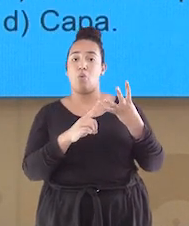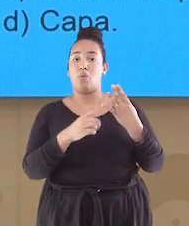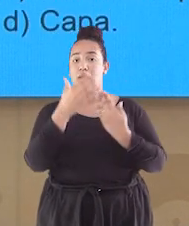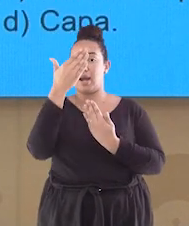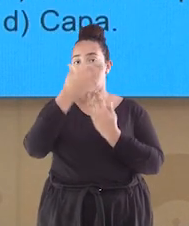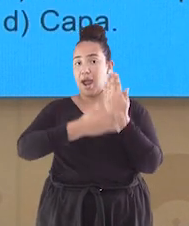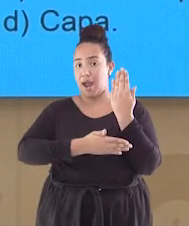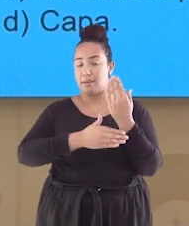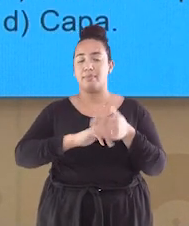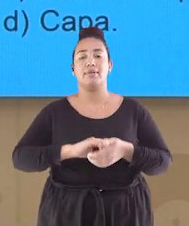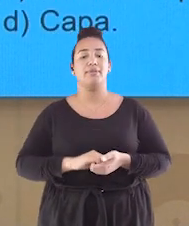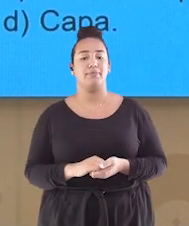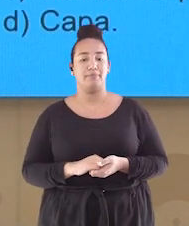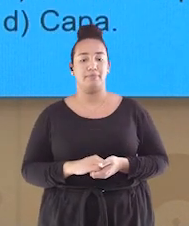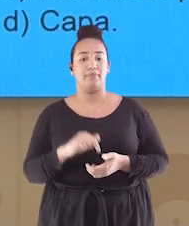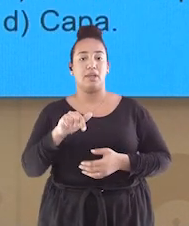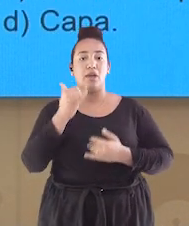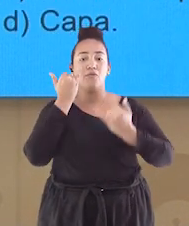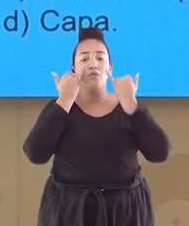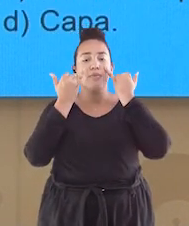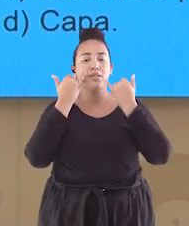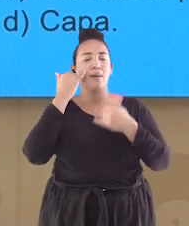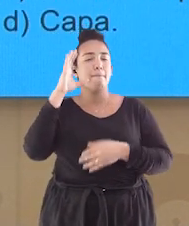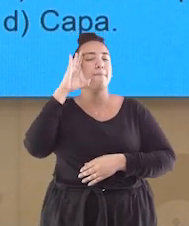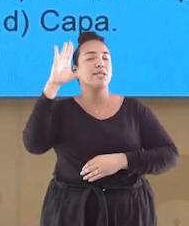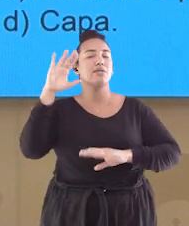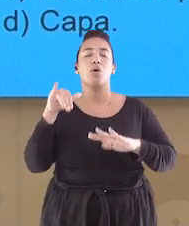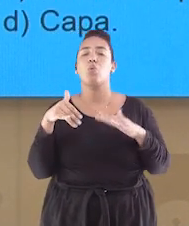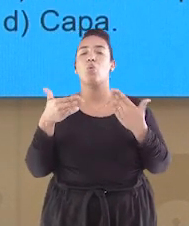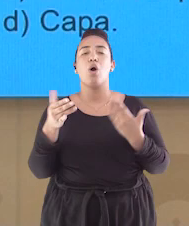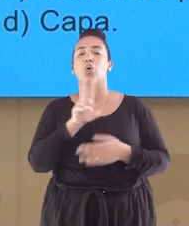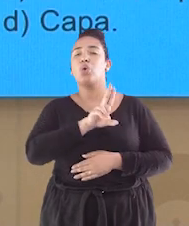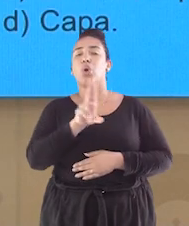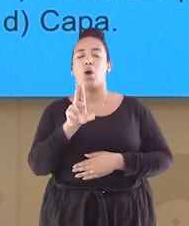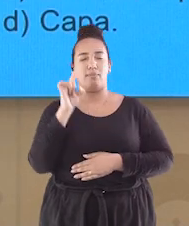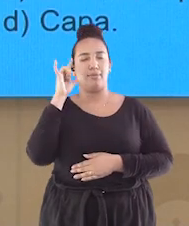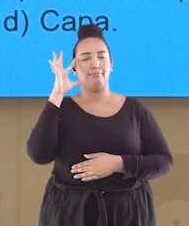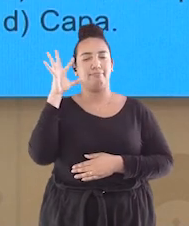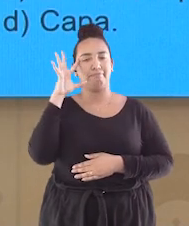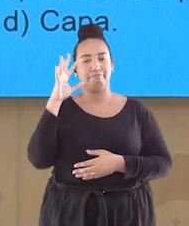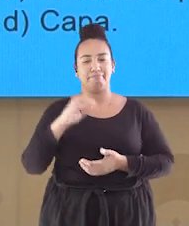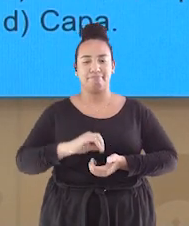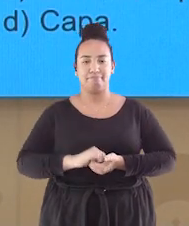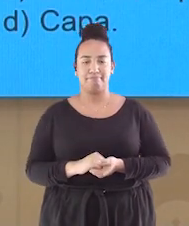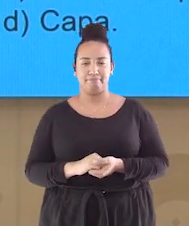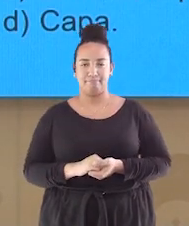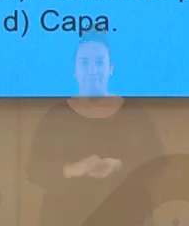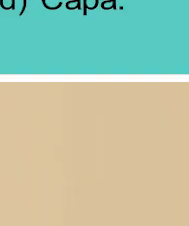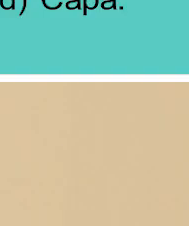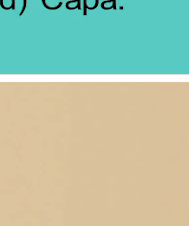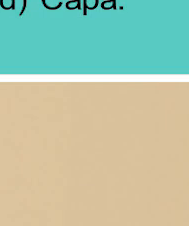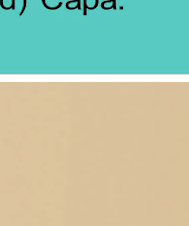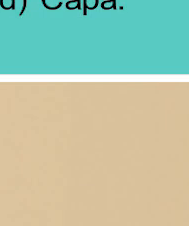Ou letra D é a capa? A notícia de destaque da capa do jornal? Pense um pouco.